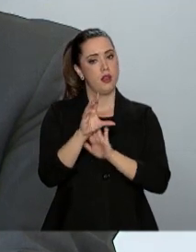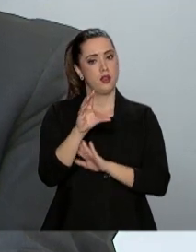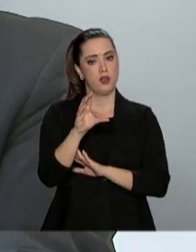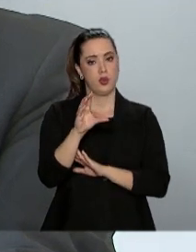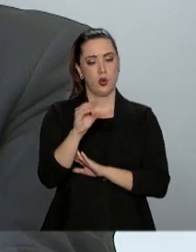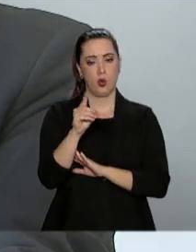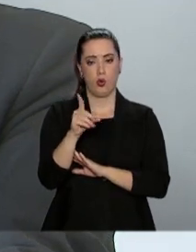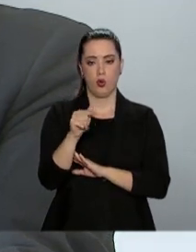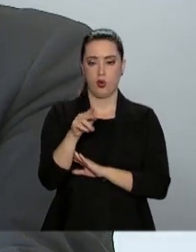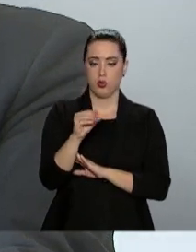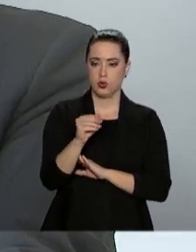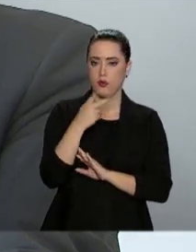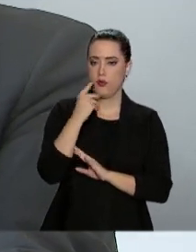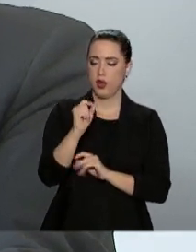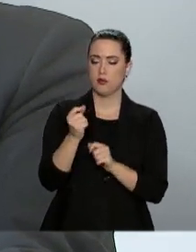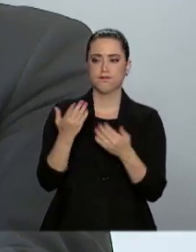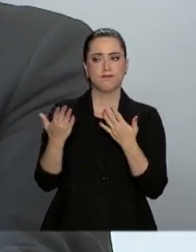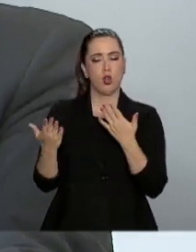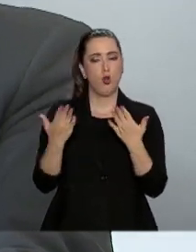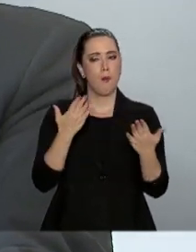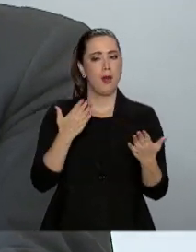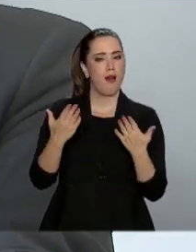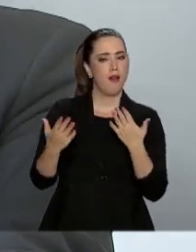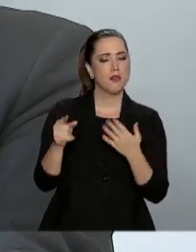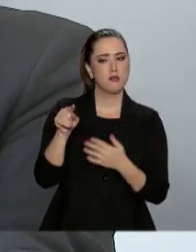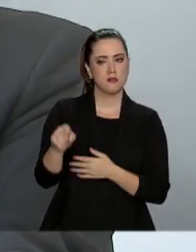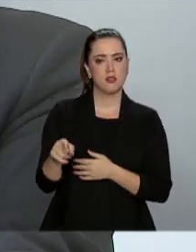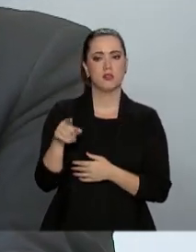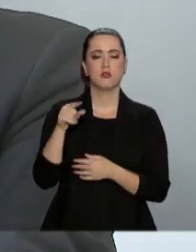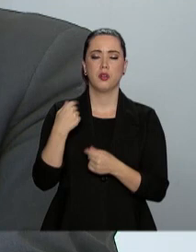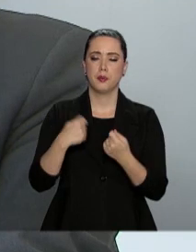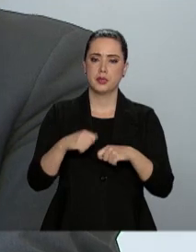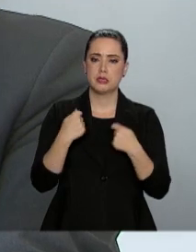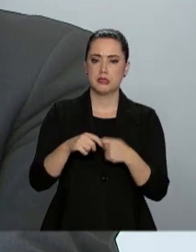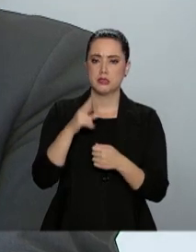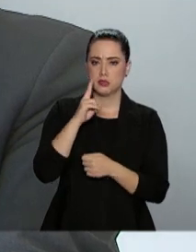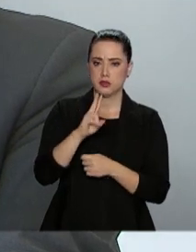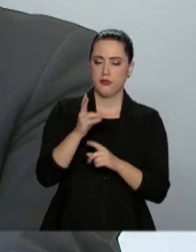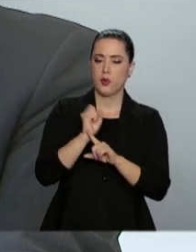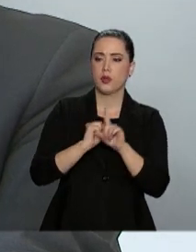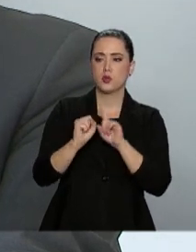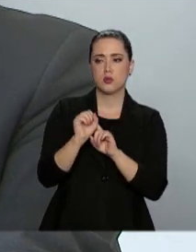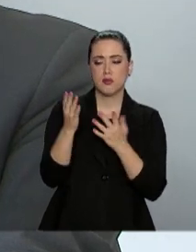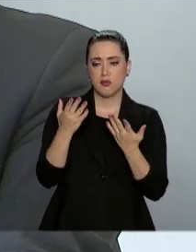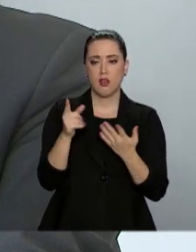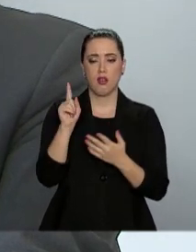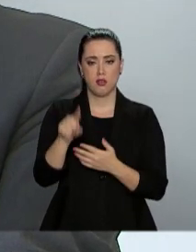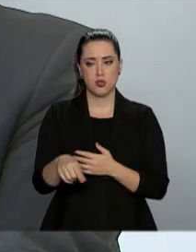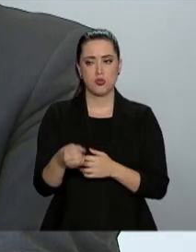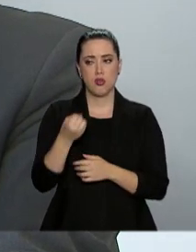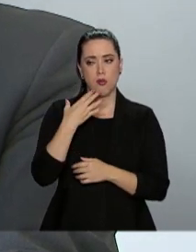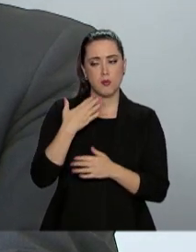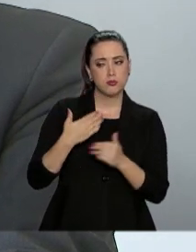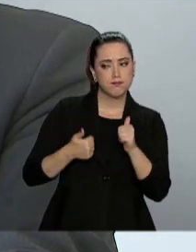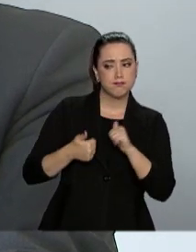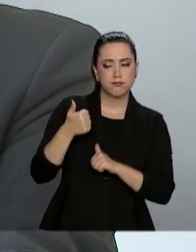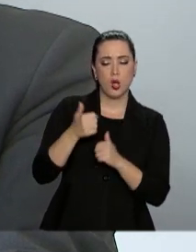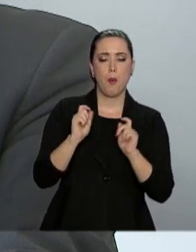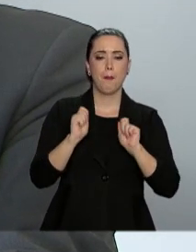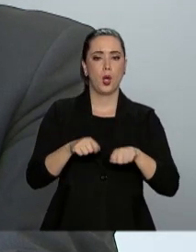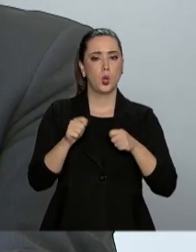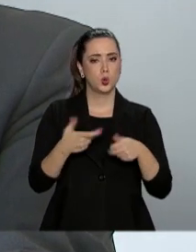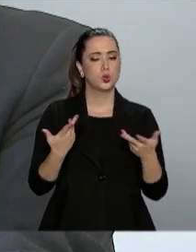expressão, que é razoabilidade, porque é o que exige a vida em sociedade. Então, se pode